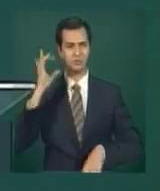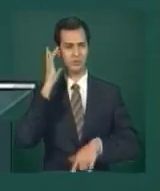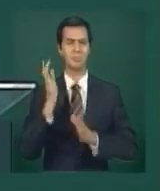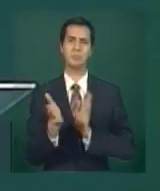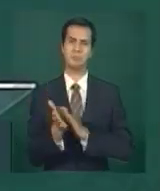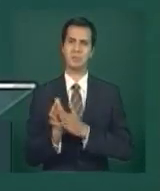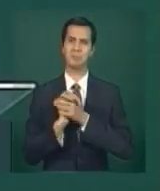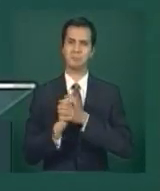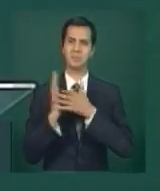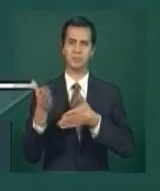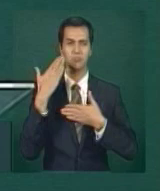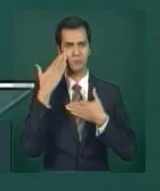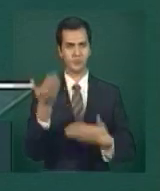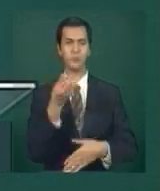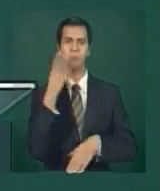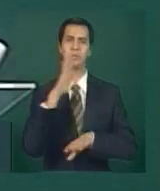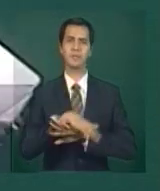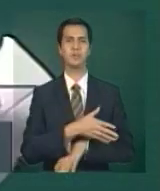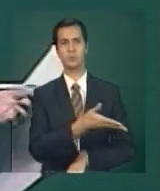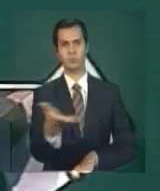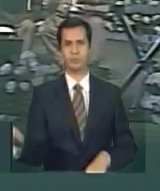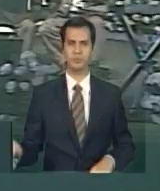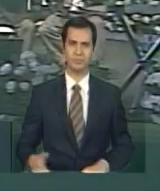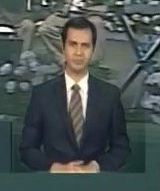Presidenta Dilma. Muito obrigado e boa tarde a todos.